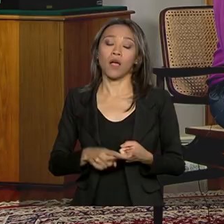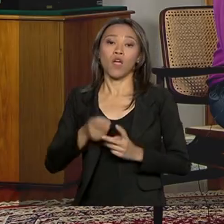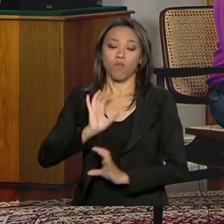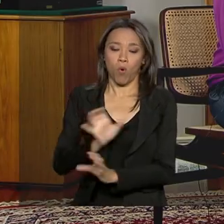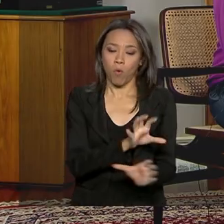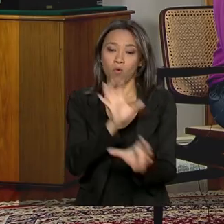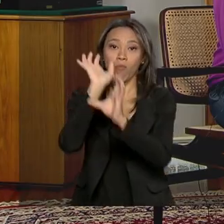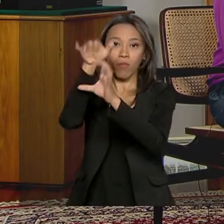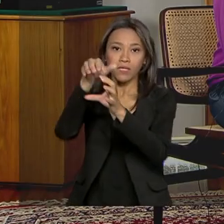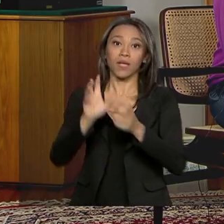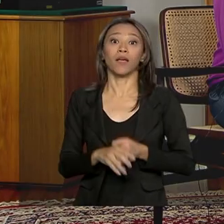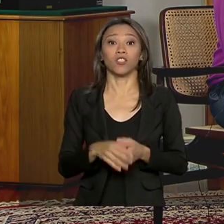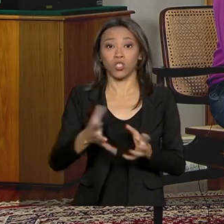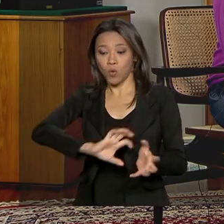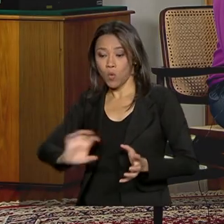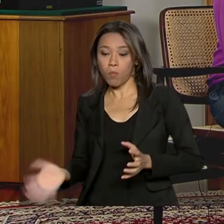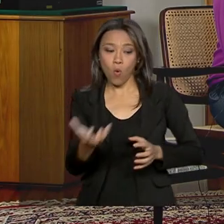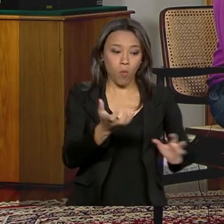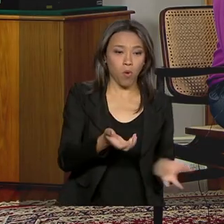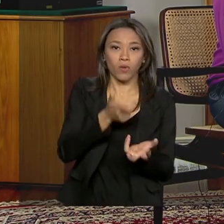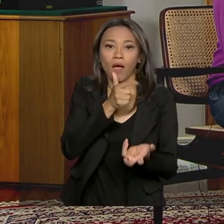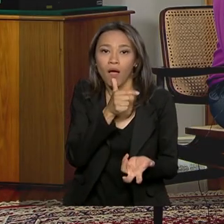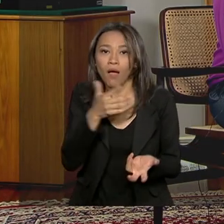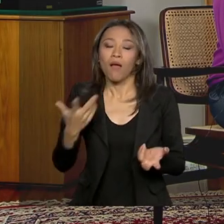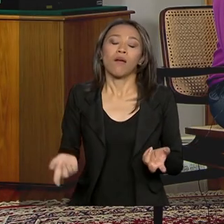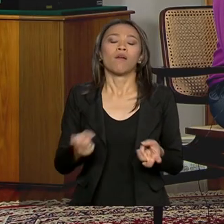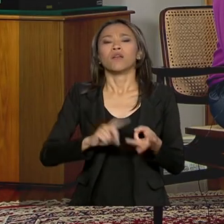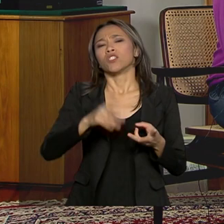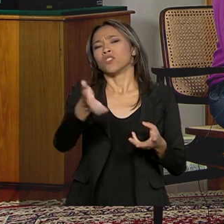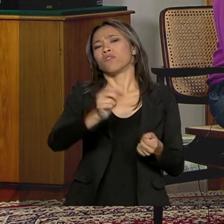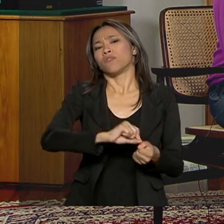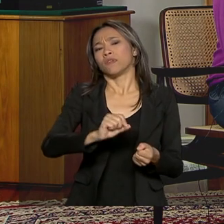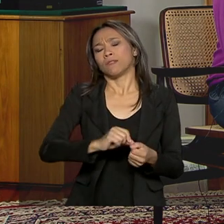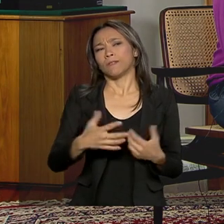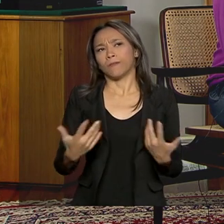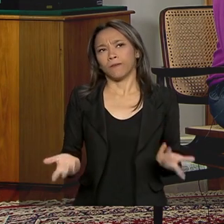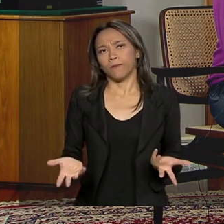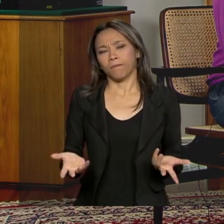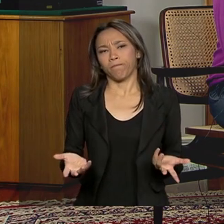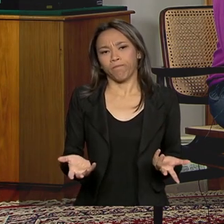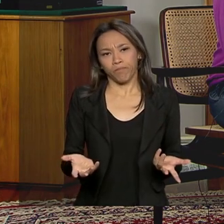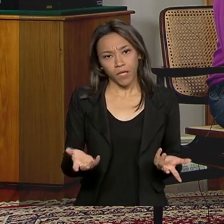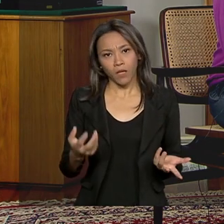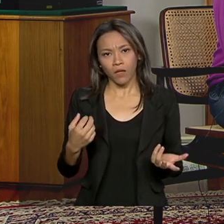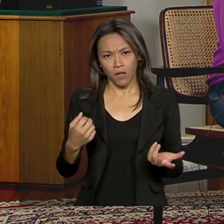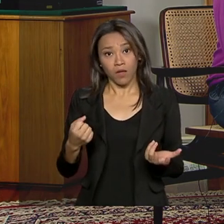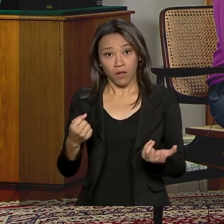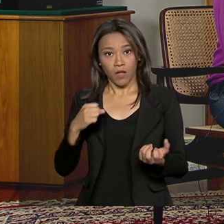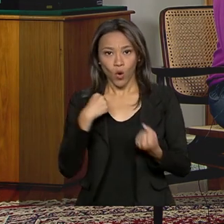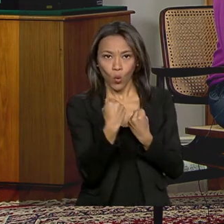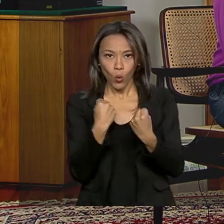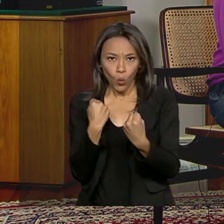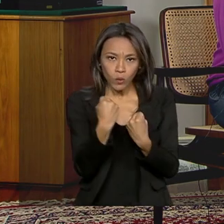basquete, polo aquático, já tinha feito até lutas, a gente